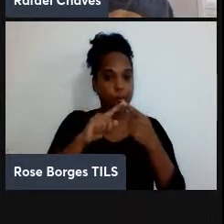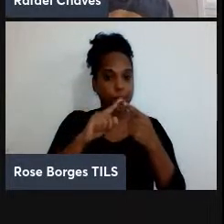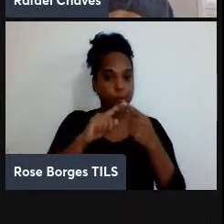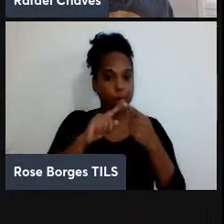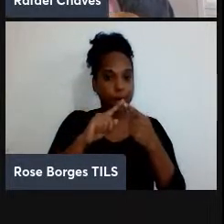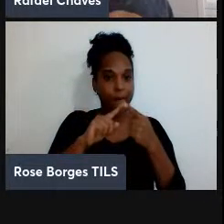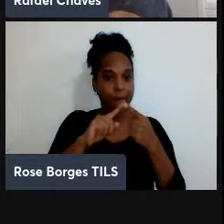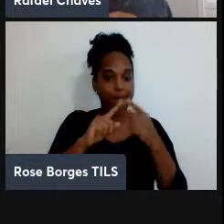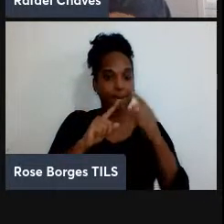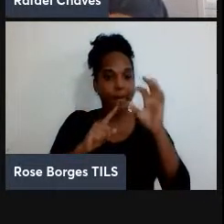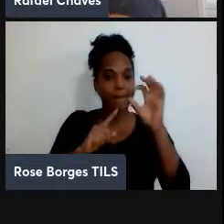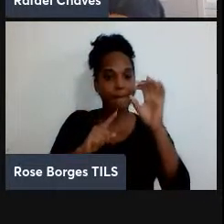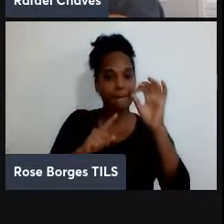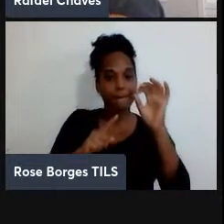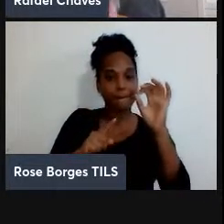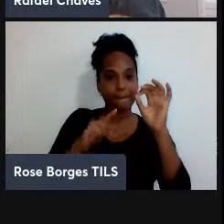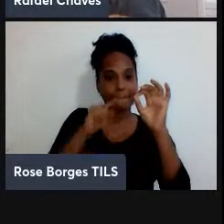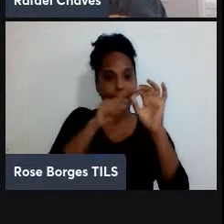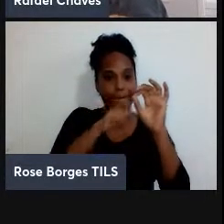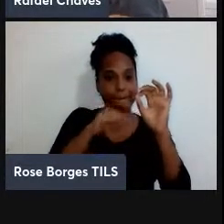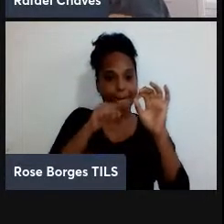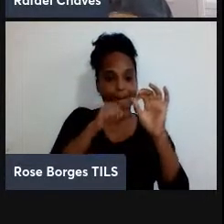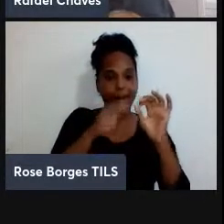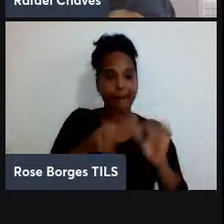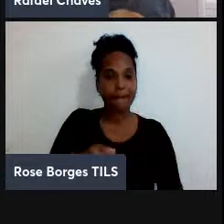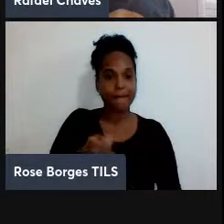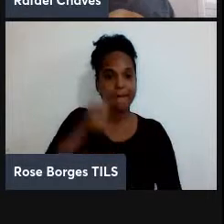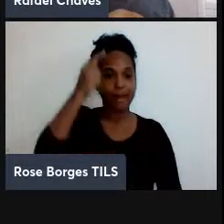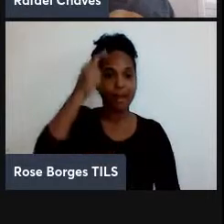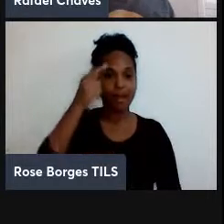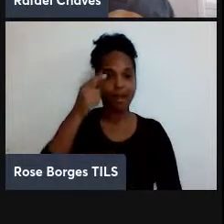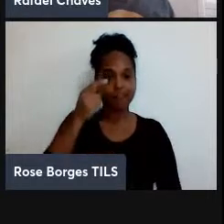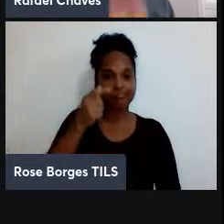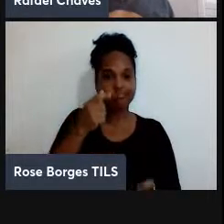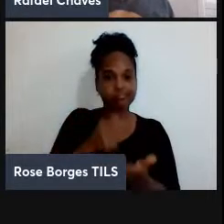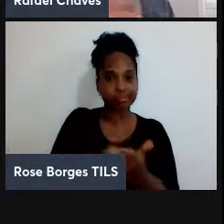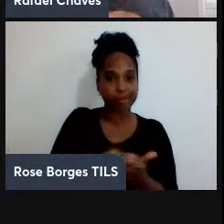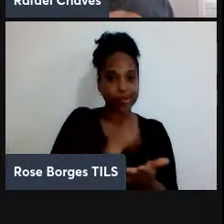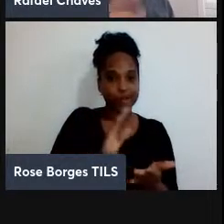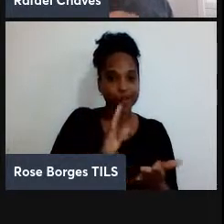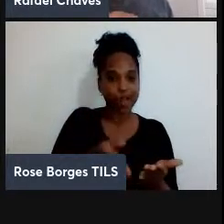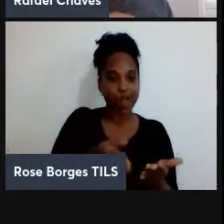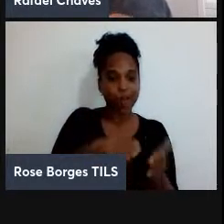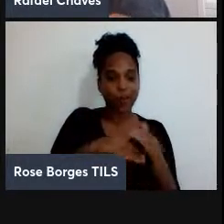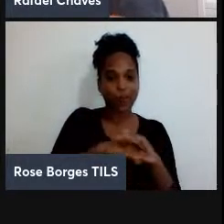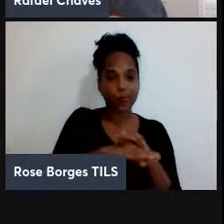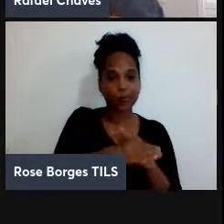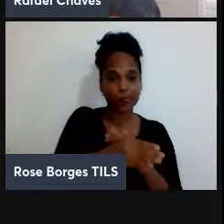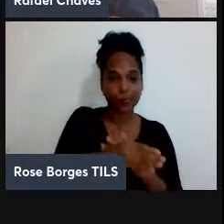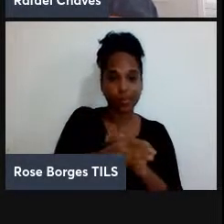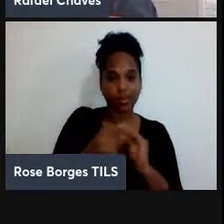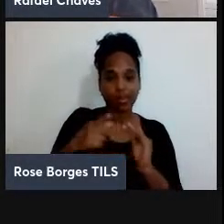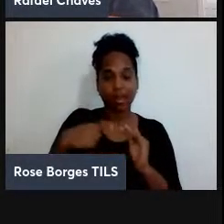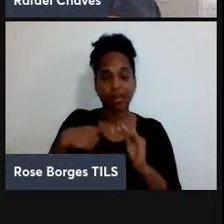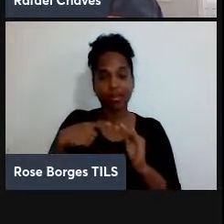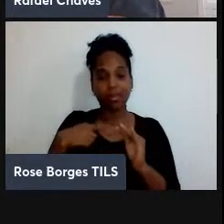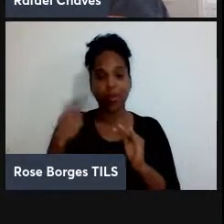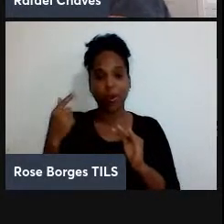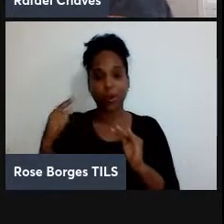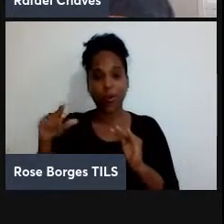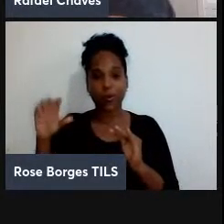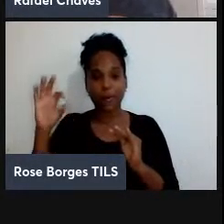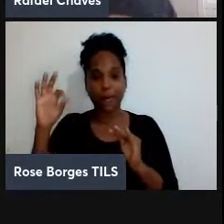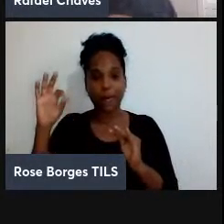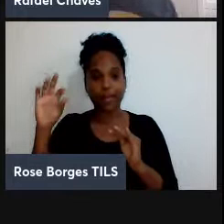completamente viciada, sempre que a gente a joga, ela cai cara, e uma outra moeda aqui, usual, que metade das vezes cai cara, metade das vezes cai